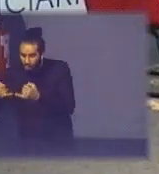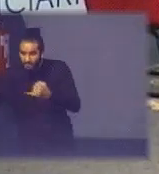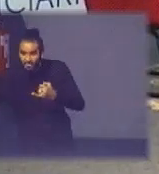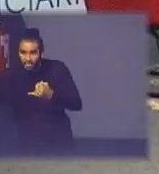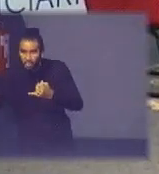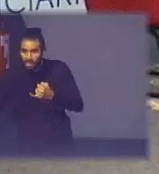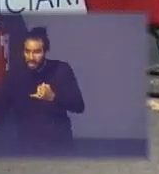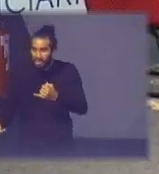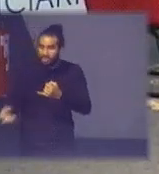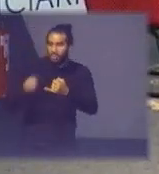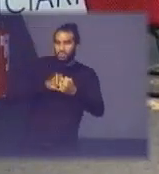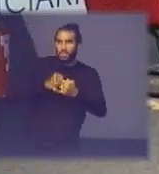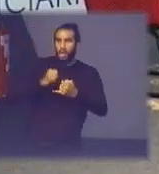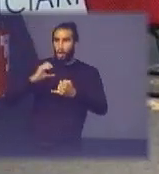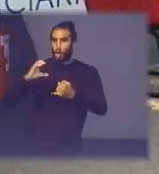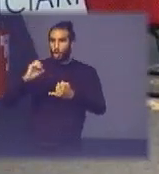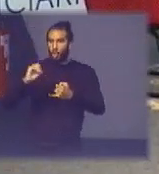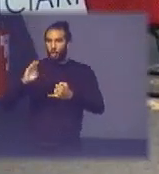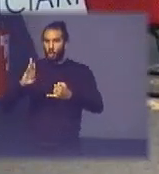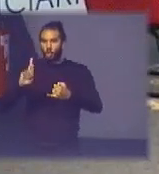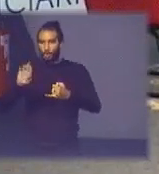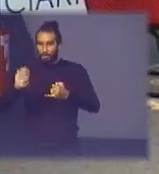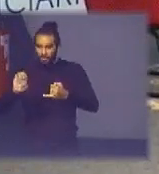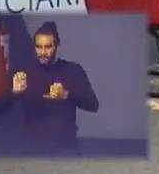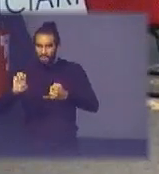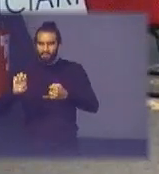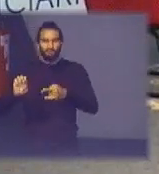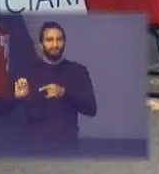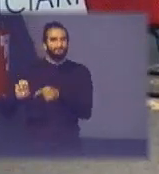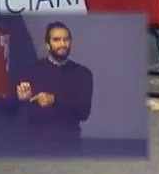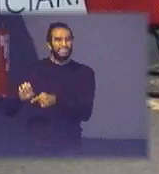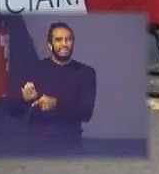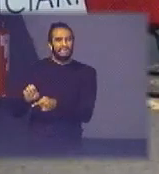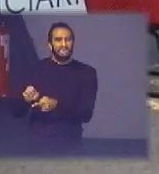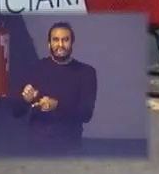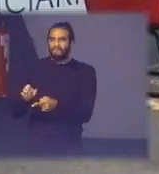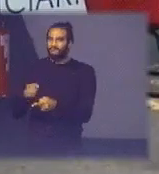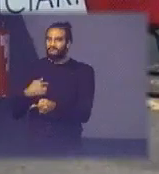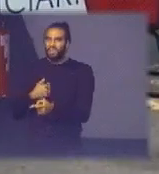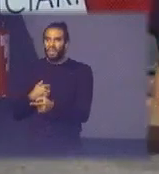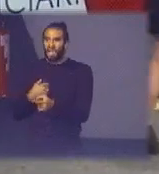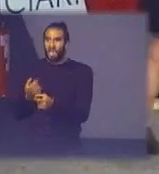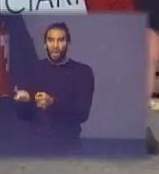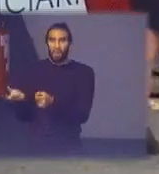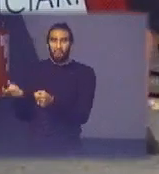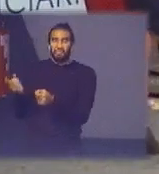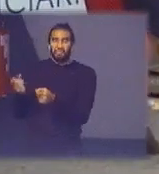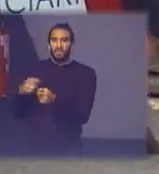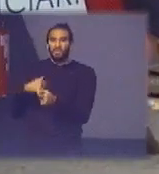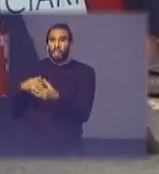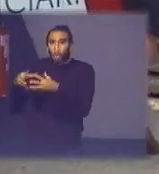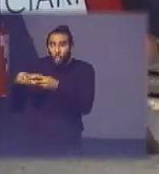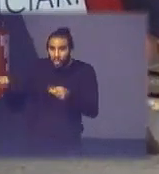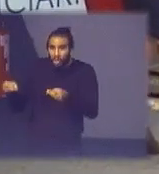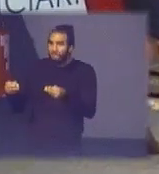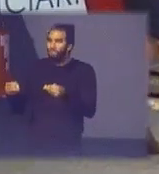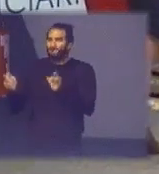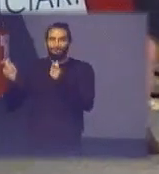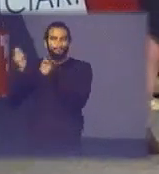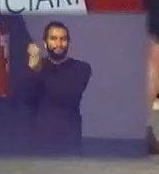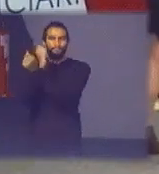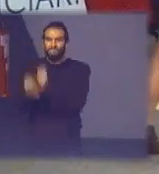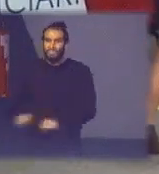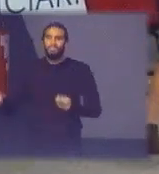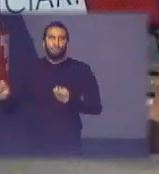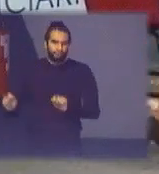retirada do cobre e esse é um dano irreversível como pode se tornar um dano irreversível por exemplo ali é resíduo da